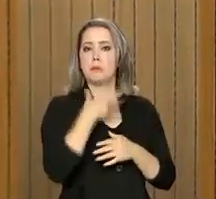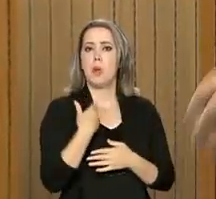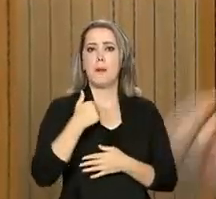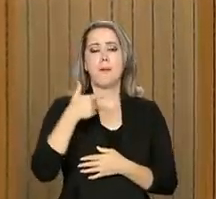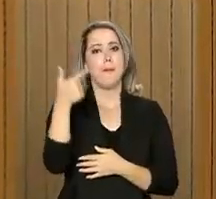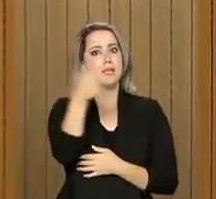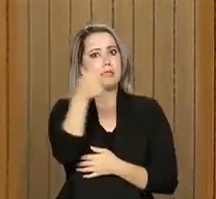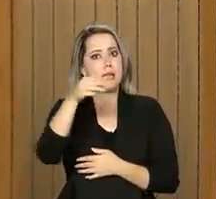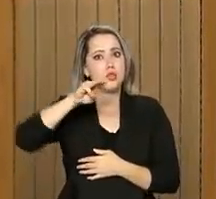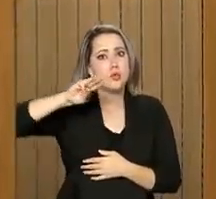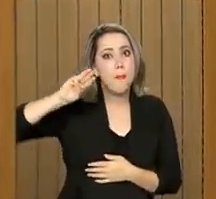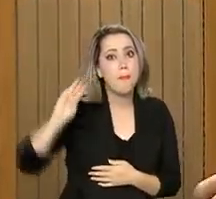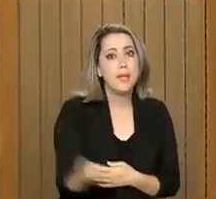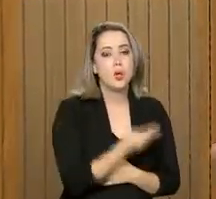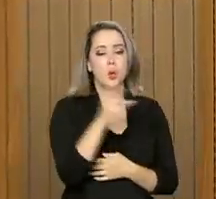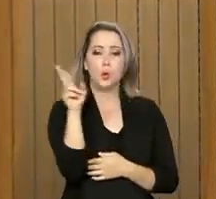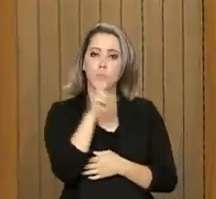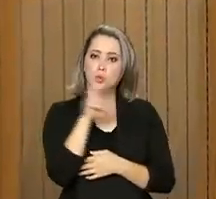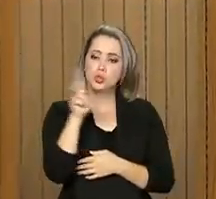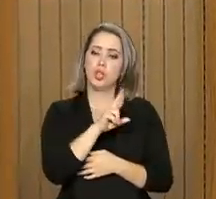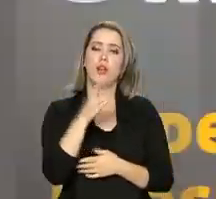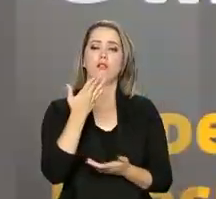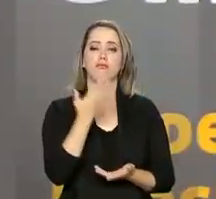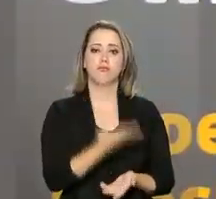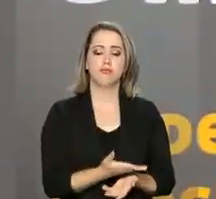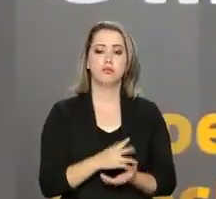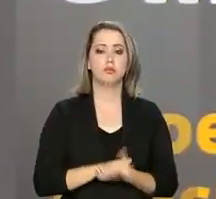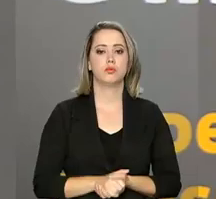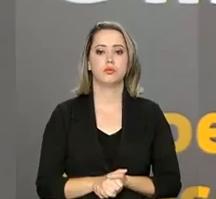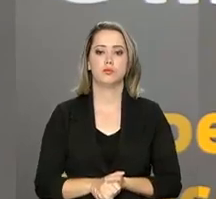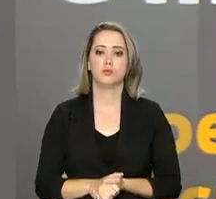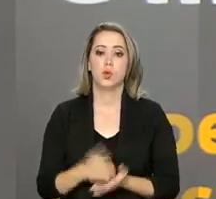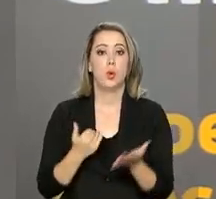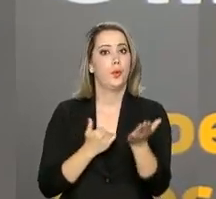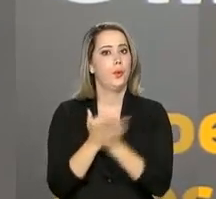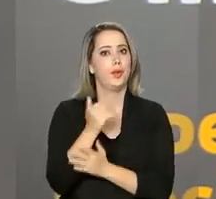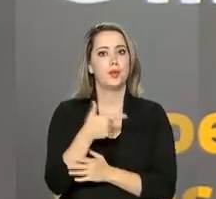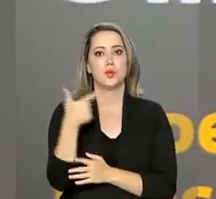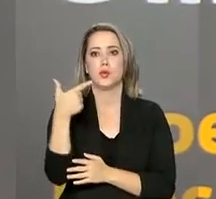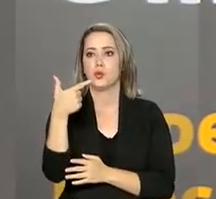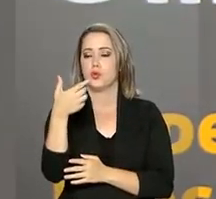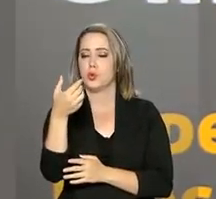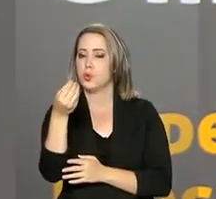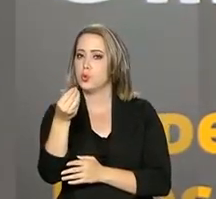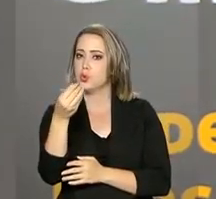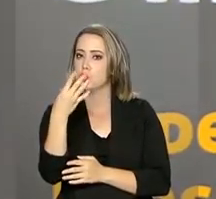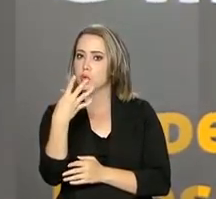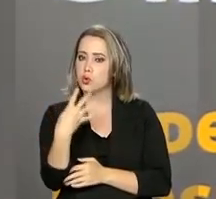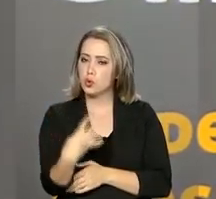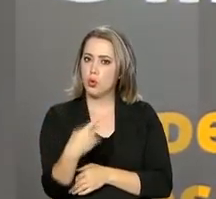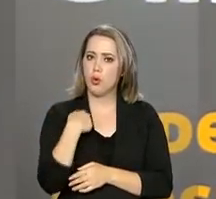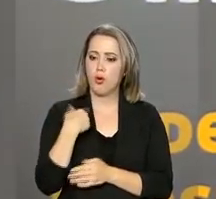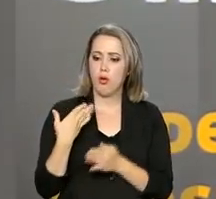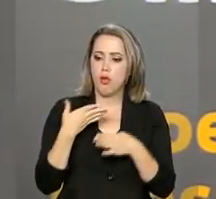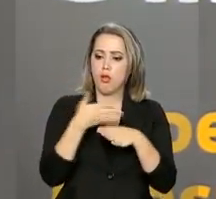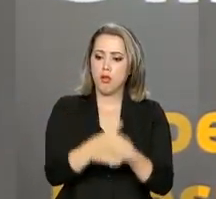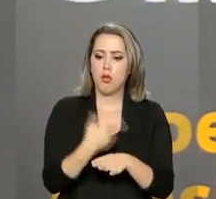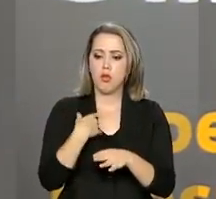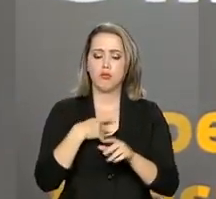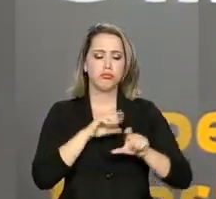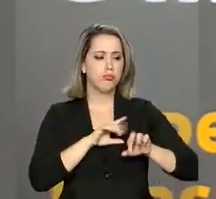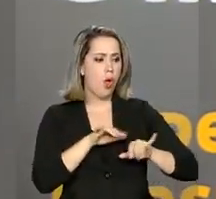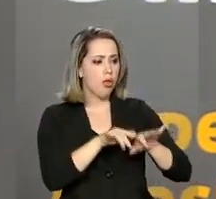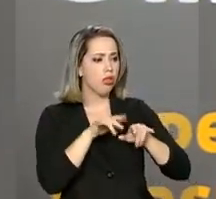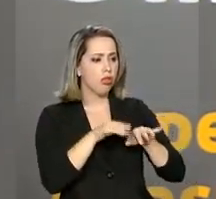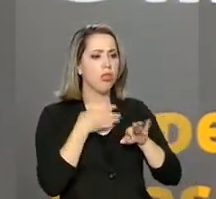ordem de 7 milhões e 300 mil reais. Tudo começou em 2014, quando eu entrei no portal de transparência,